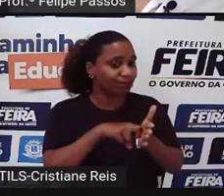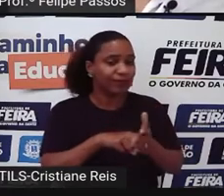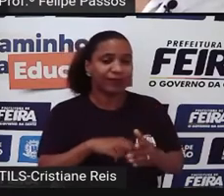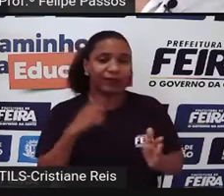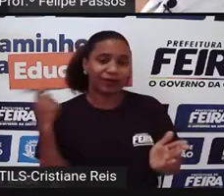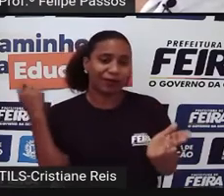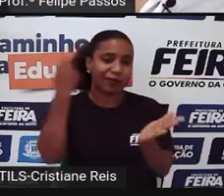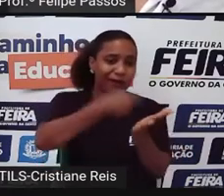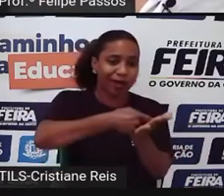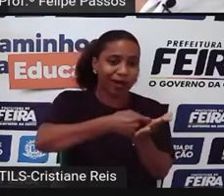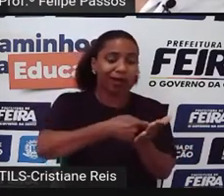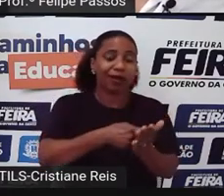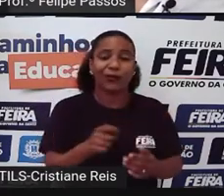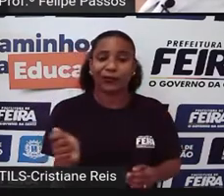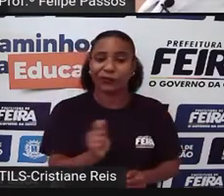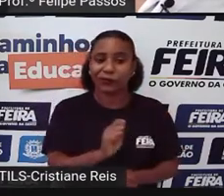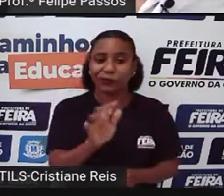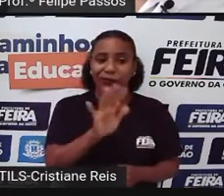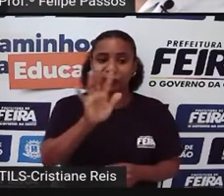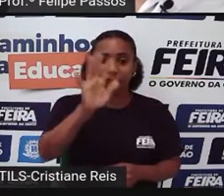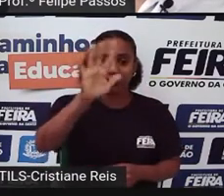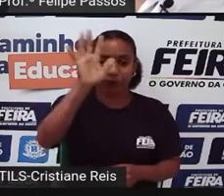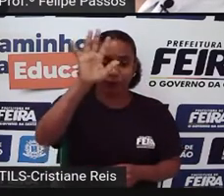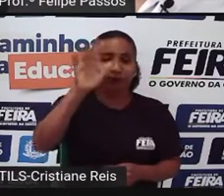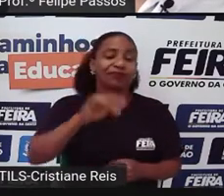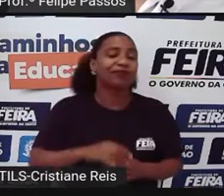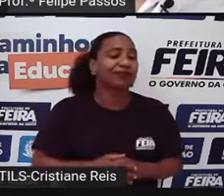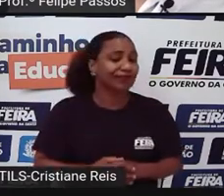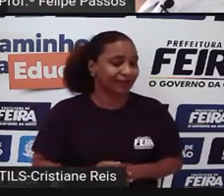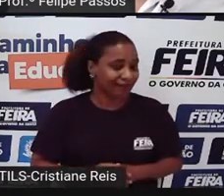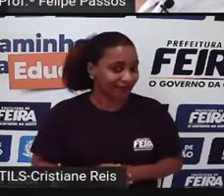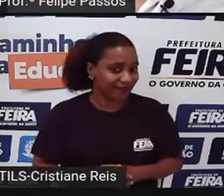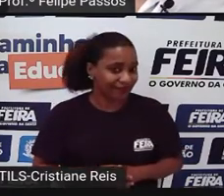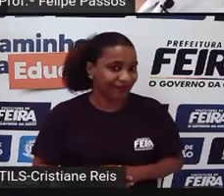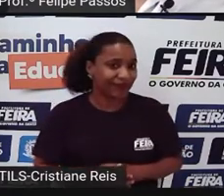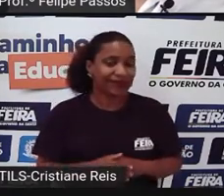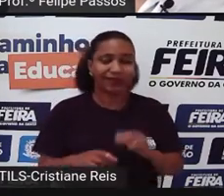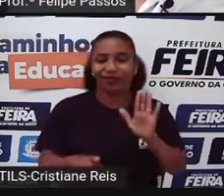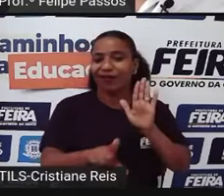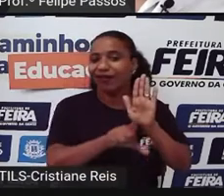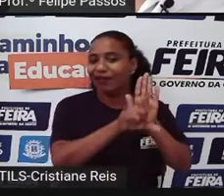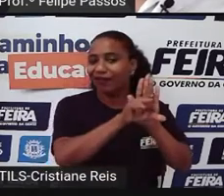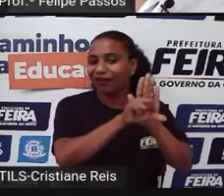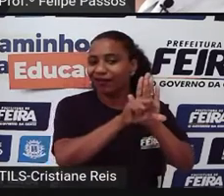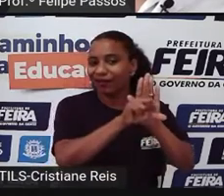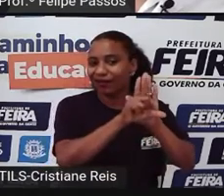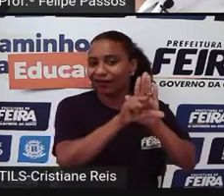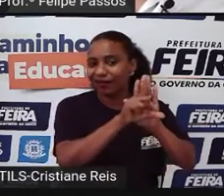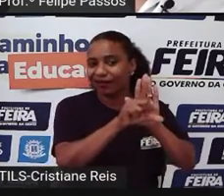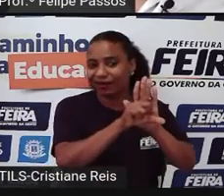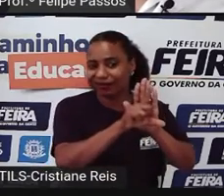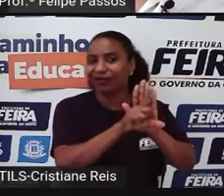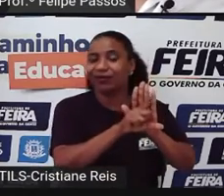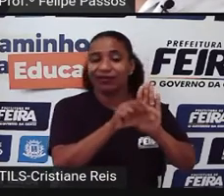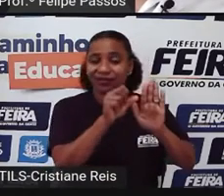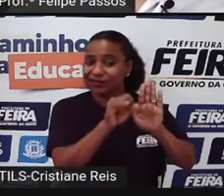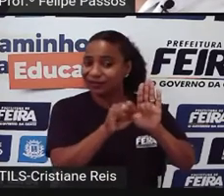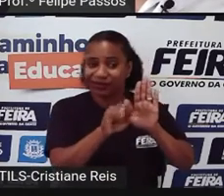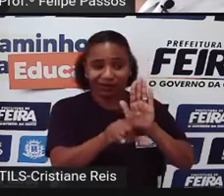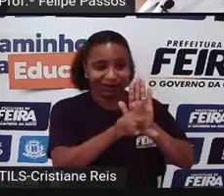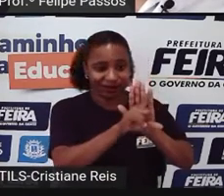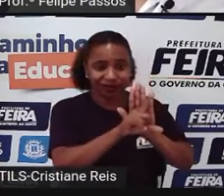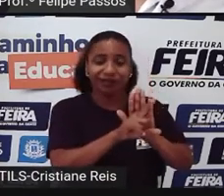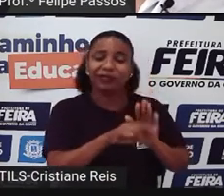aumentou Bastante Então assim Existe lei Hoje é lei Então se é lei É caso de